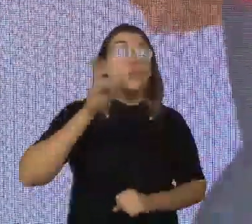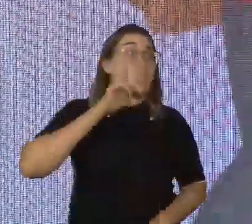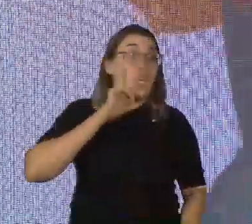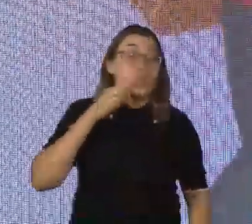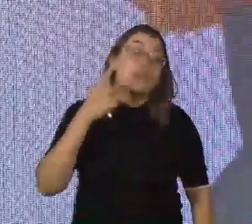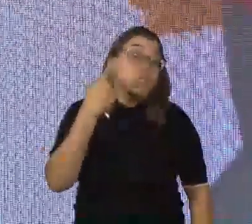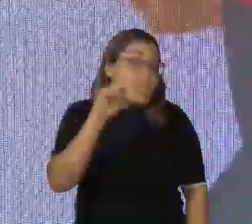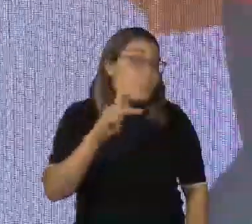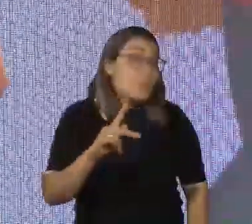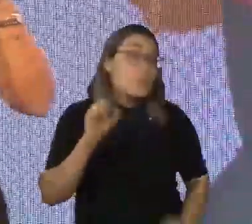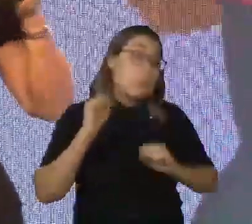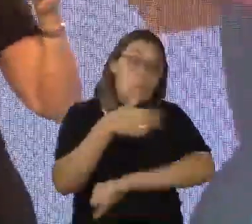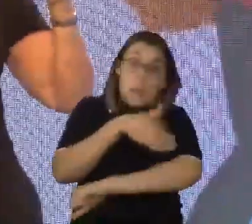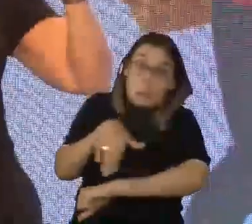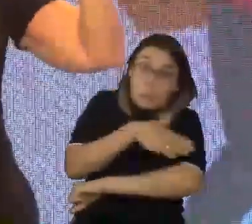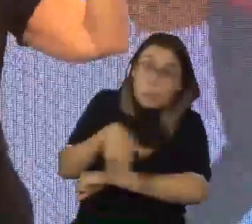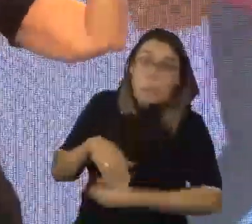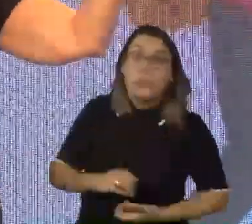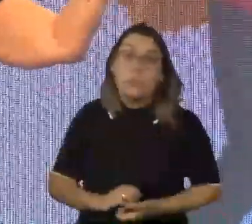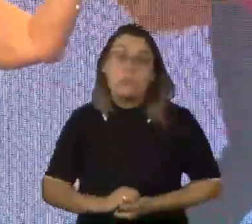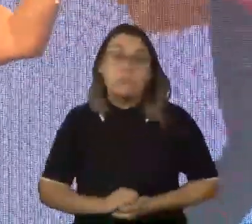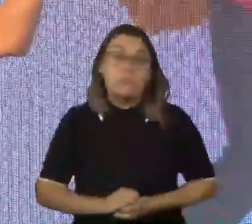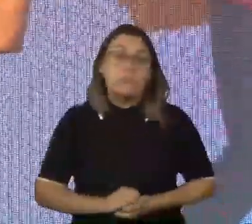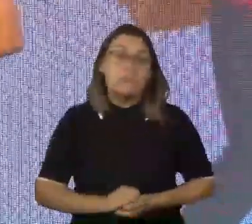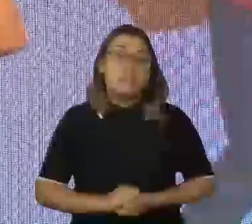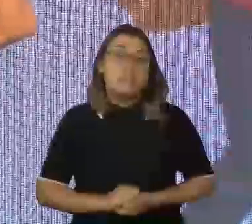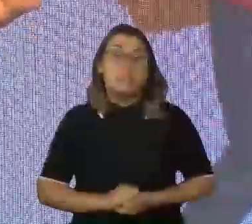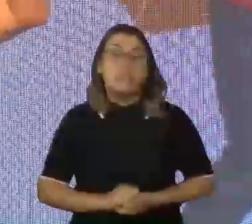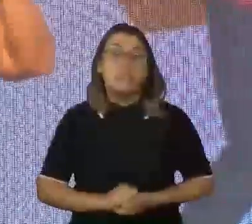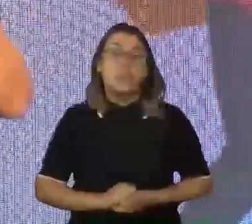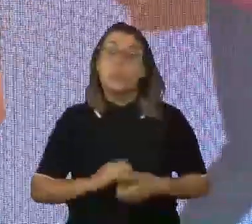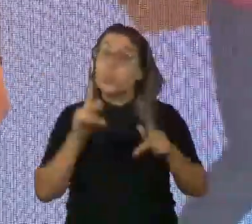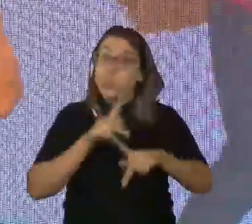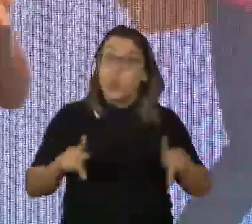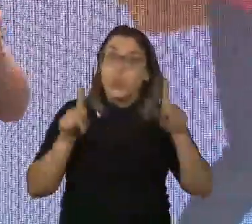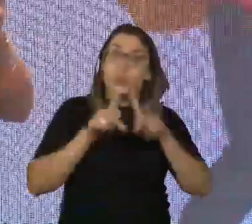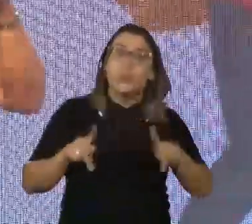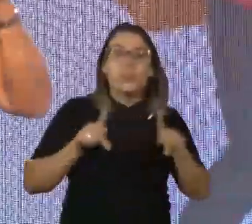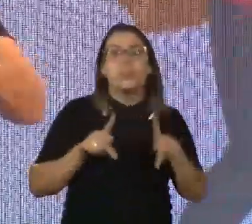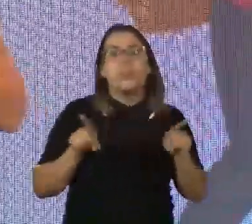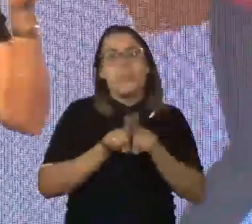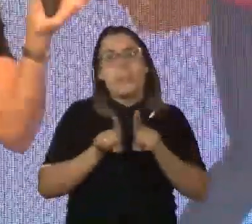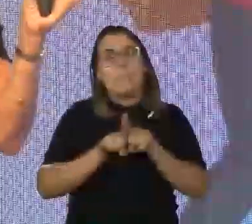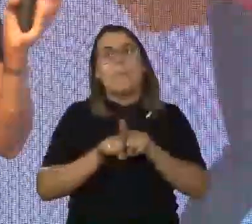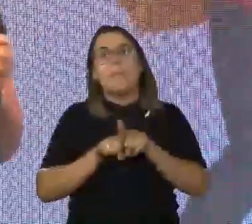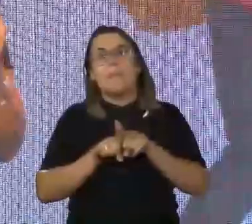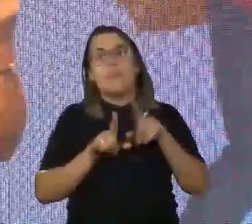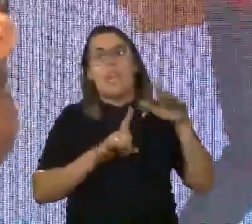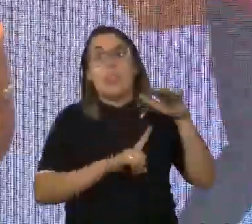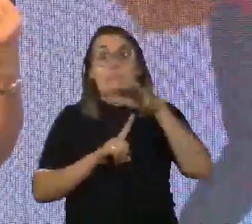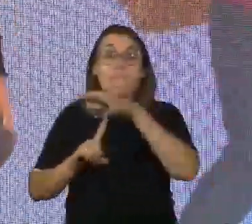ele está na rua, ele está no shopping, ele está na feira, ele está na vida.